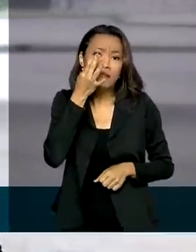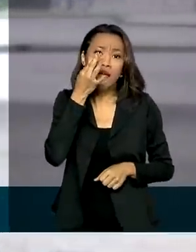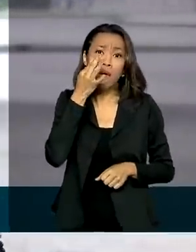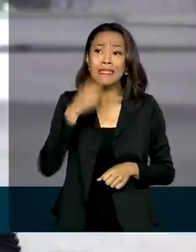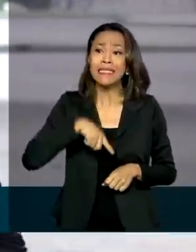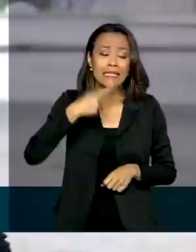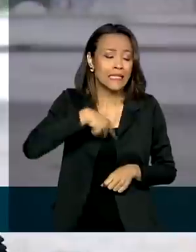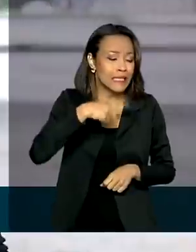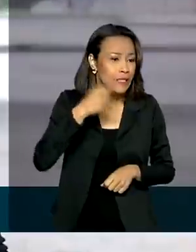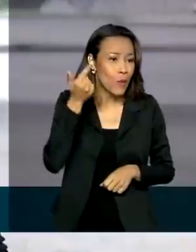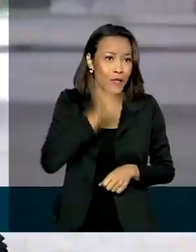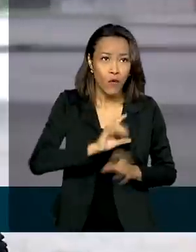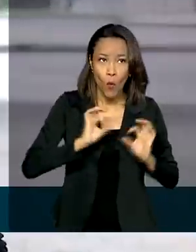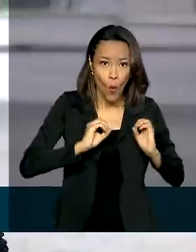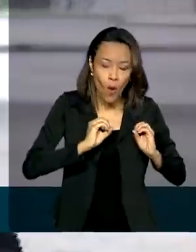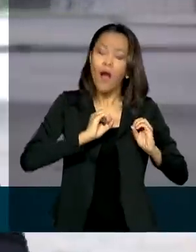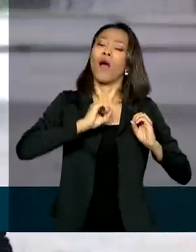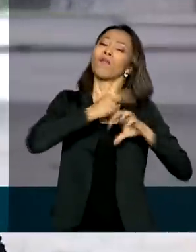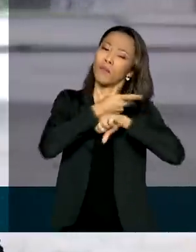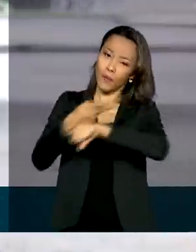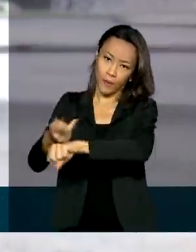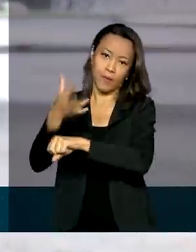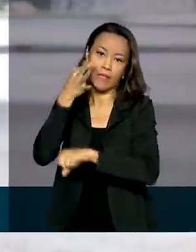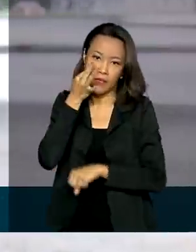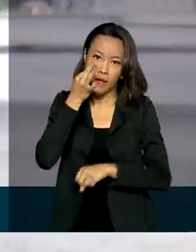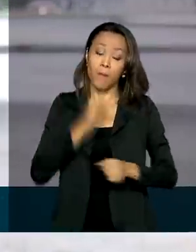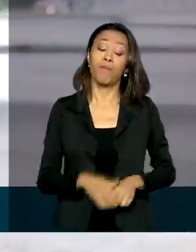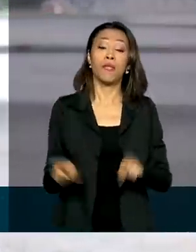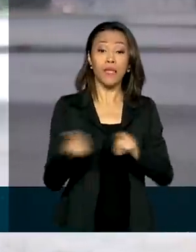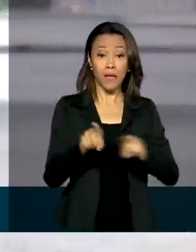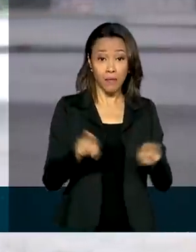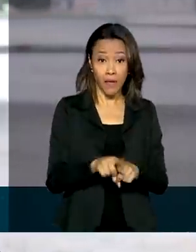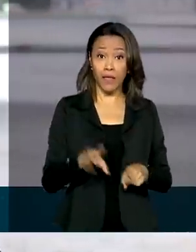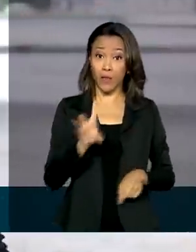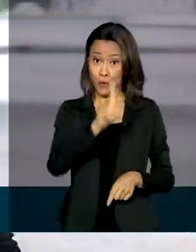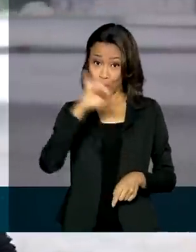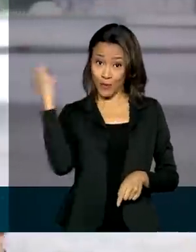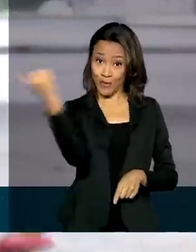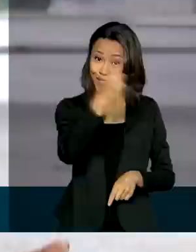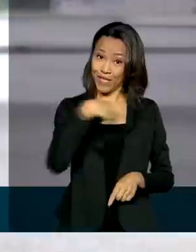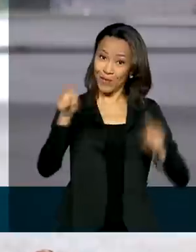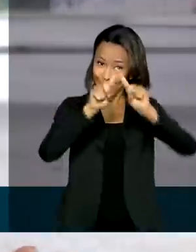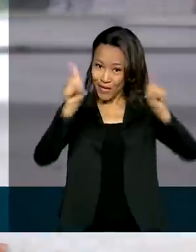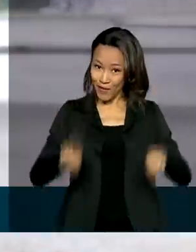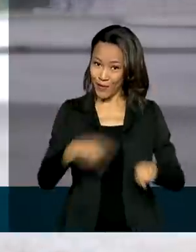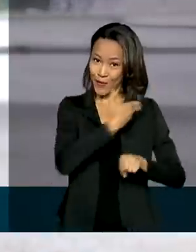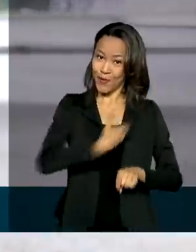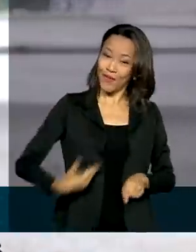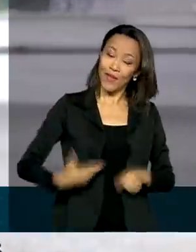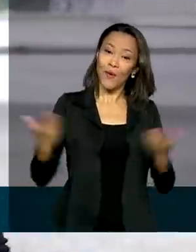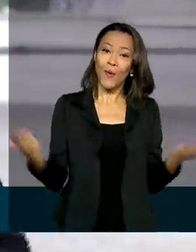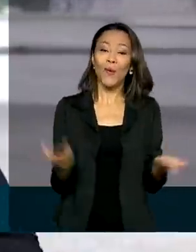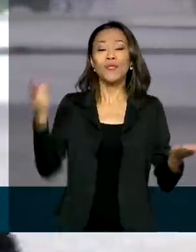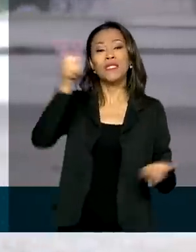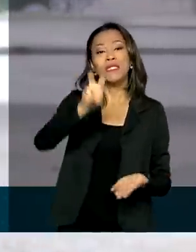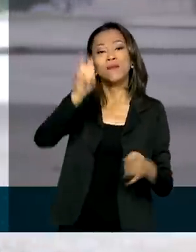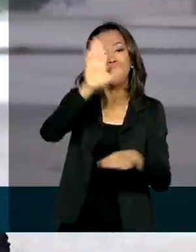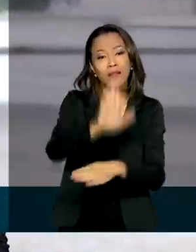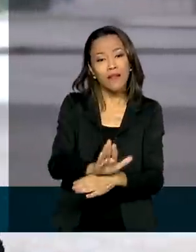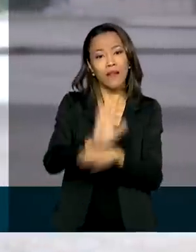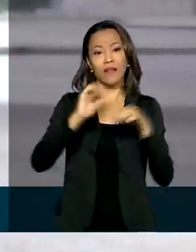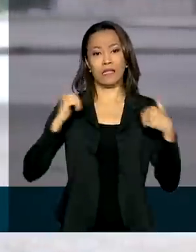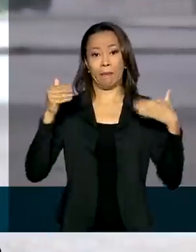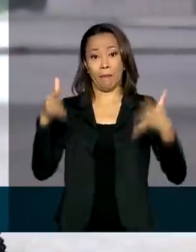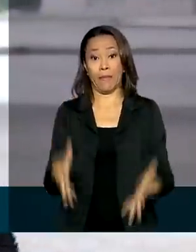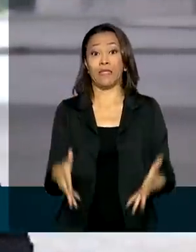caso. O dia do servidor público, Manuela, também será lembrado pelo presidente Jair Bolsonaro. Hoje, às cinco da tarde, ele vai participar de uma cerimônia